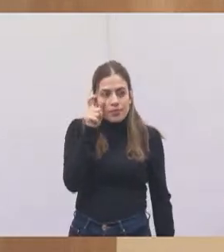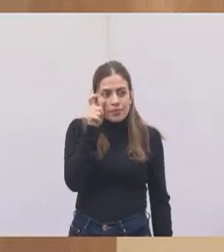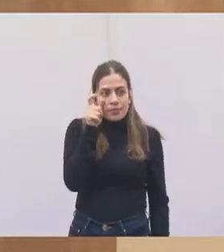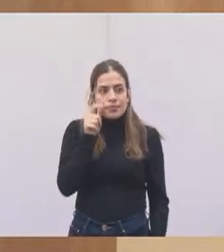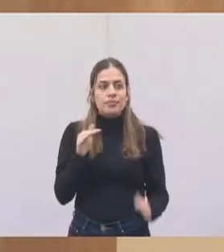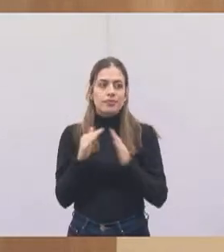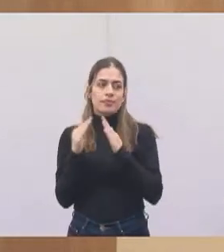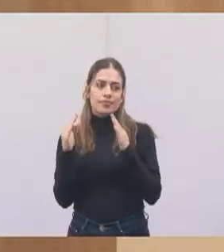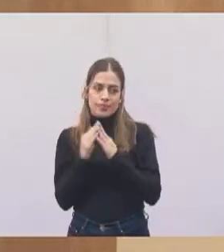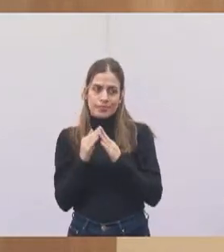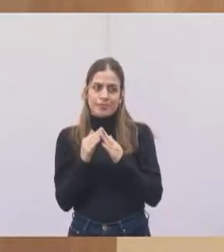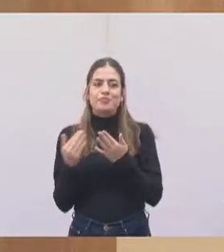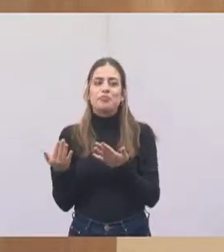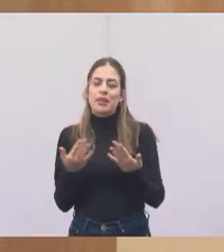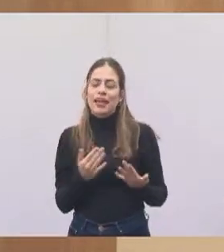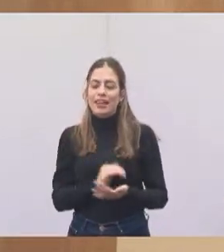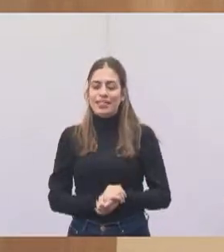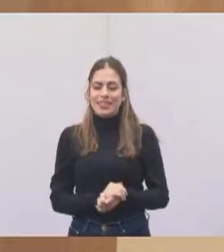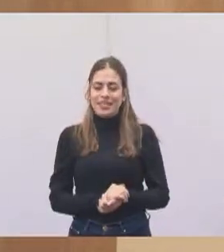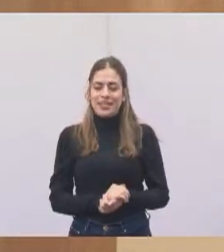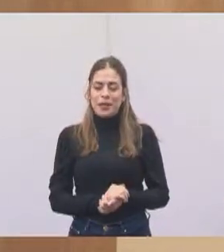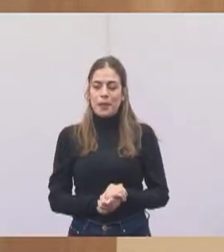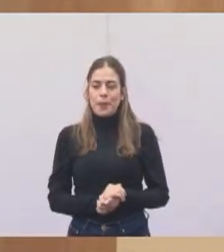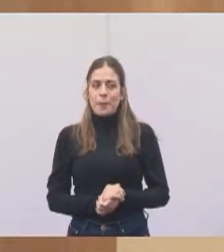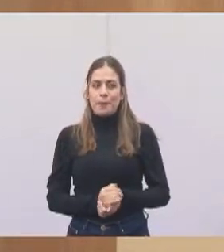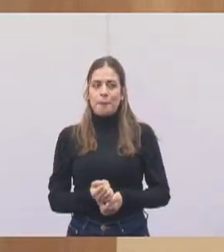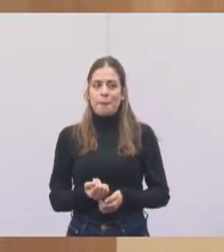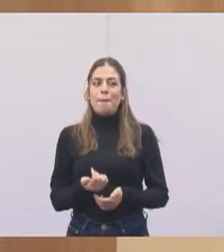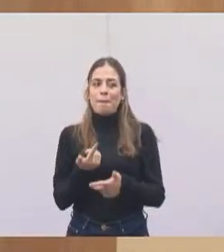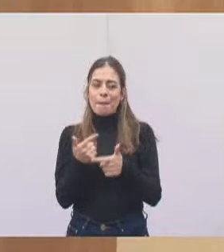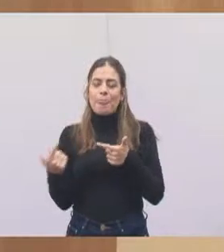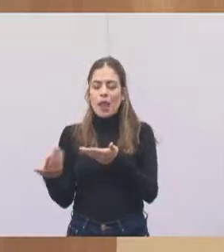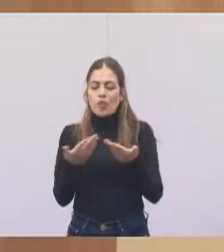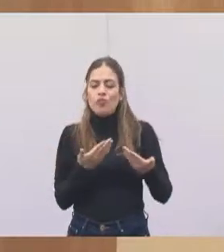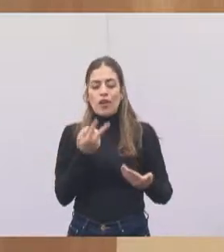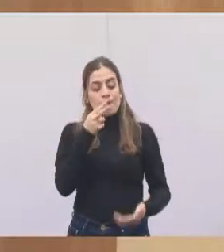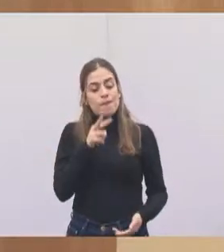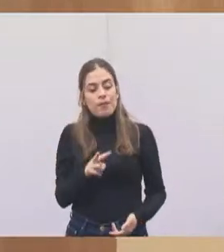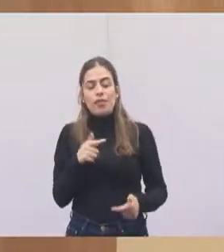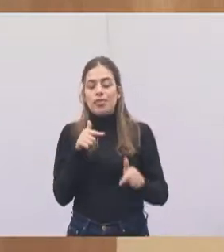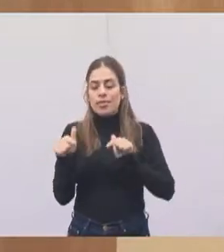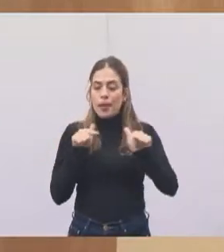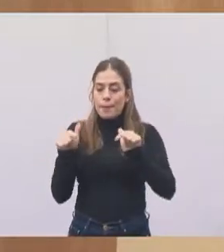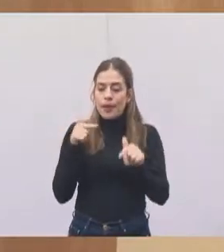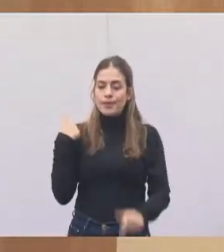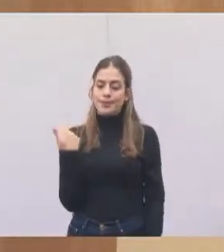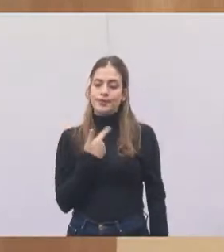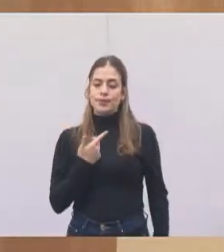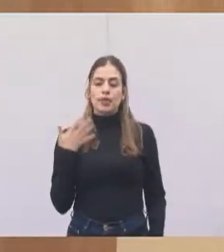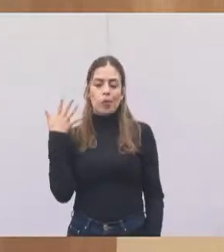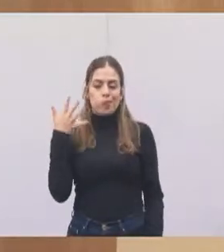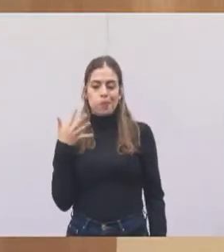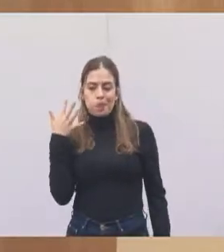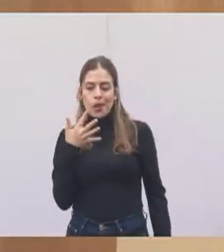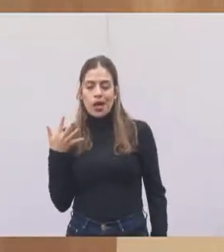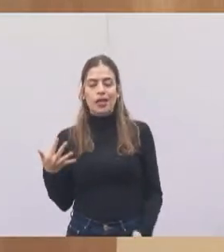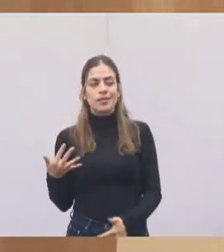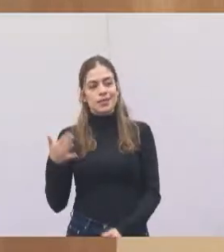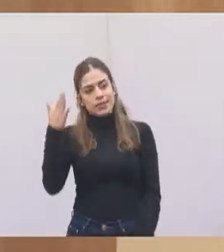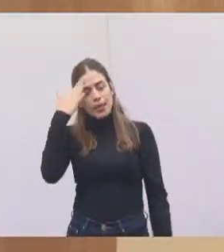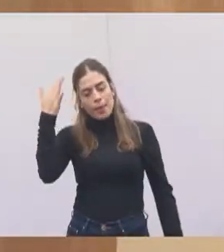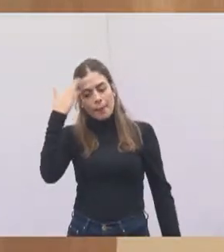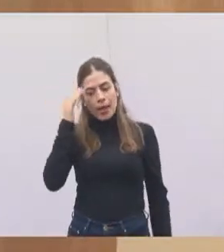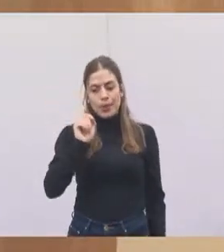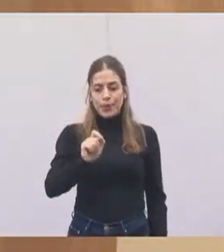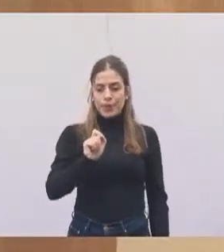suas residências, que pode estar tirando as conclusões de ver o nosso trabalho, de ver aqui os nossos discursos, de saber o que